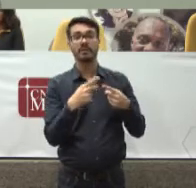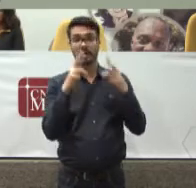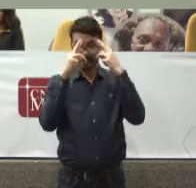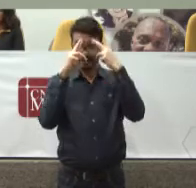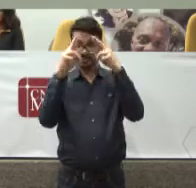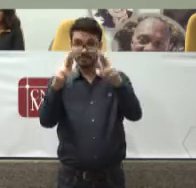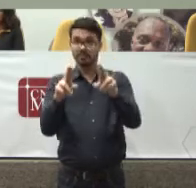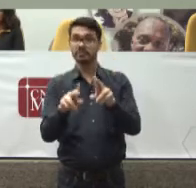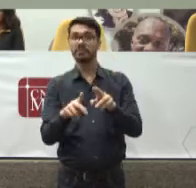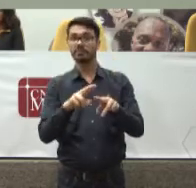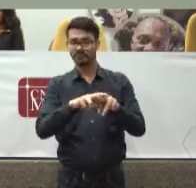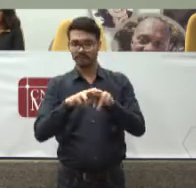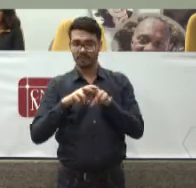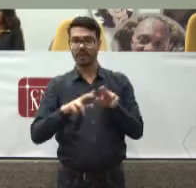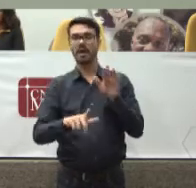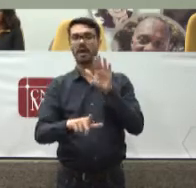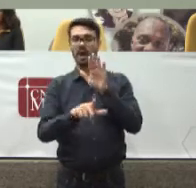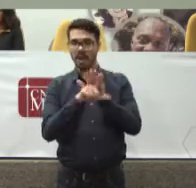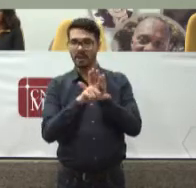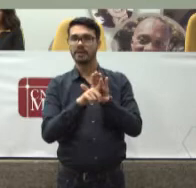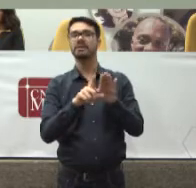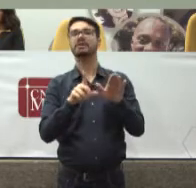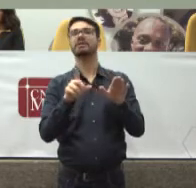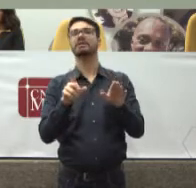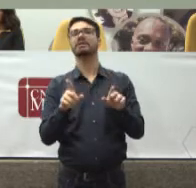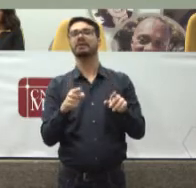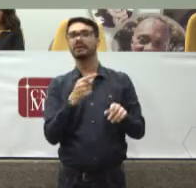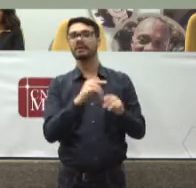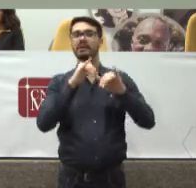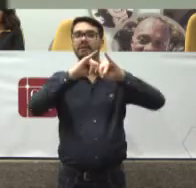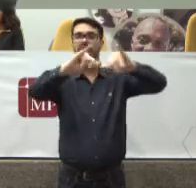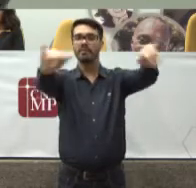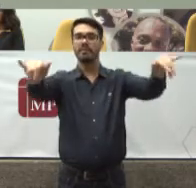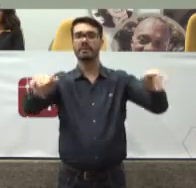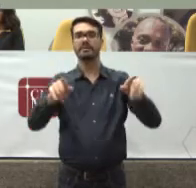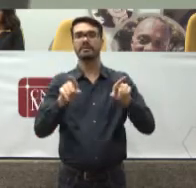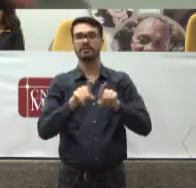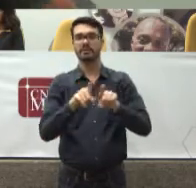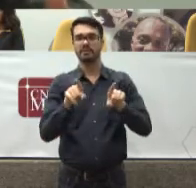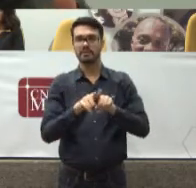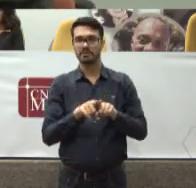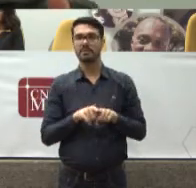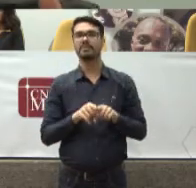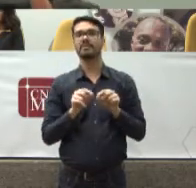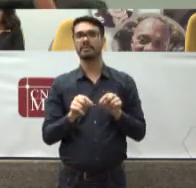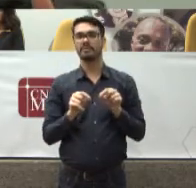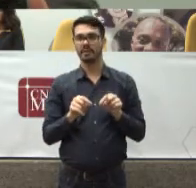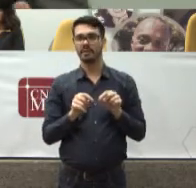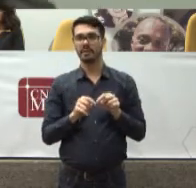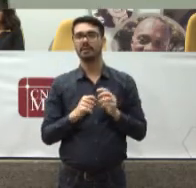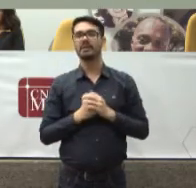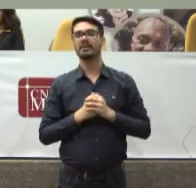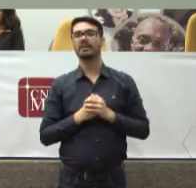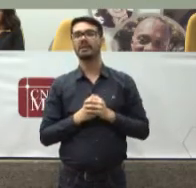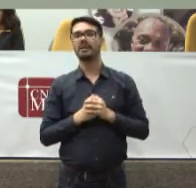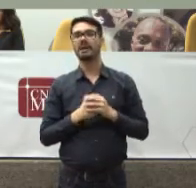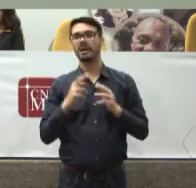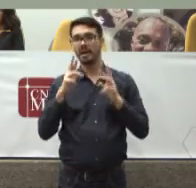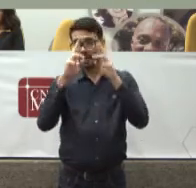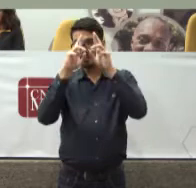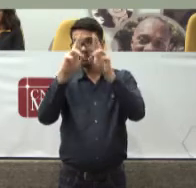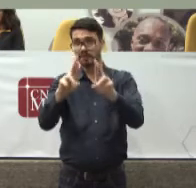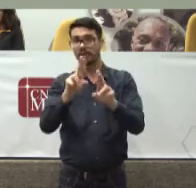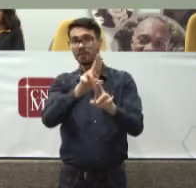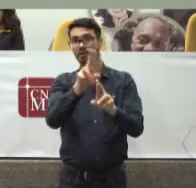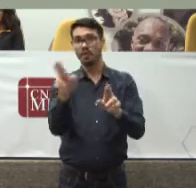informação E do direito À privacidade Respeitada A omissão Do nome Do demandante E até mesmo